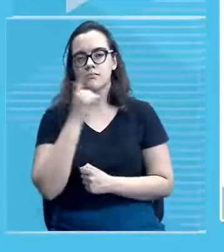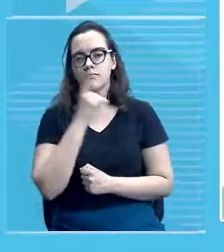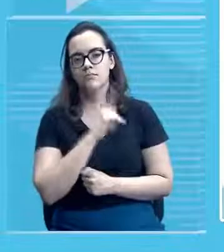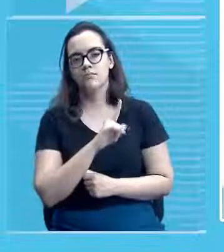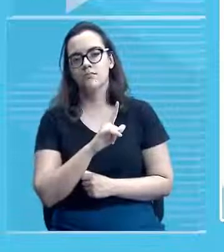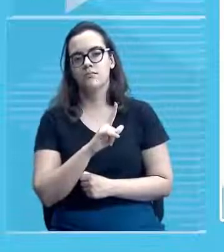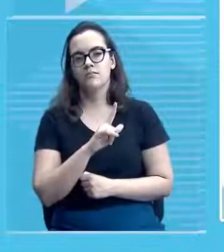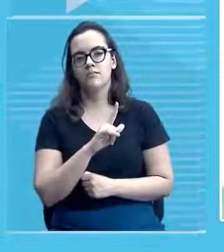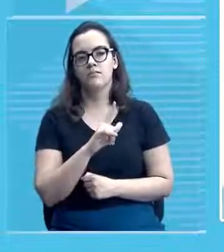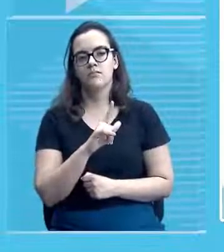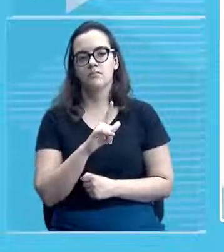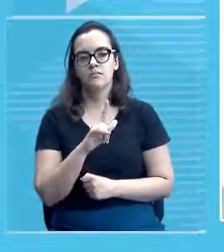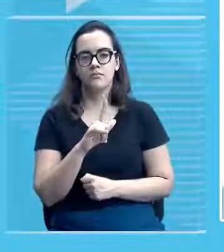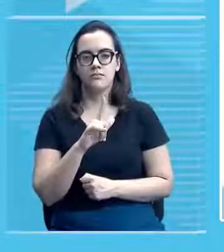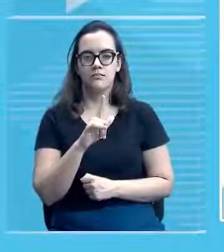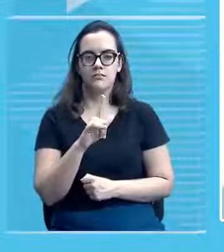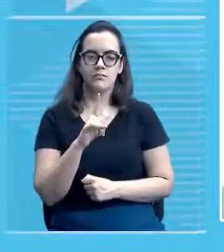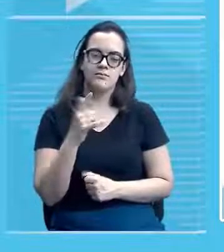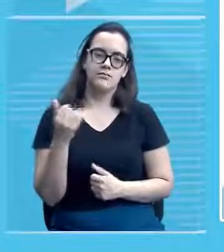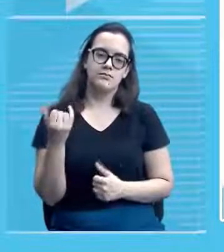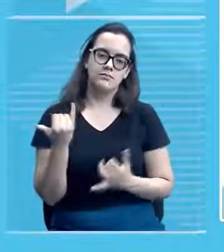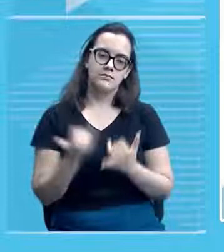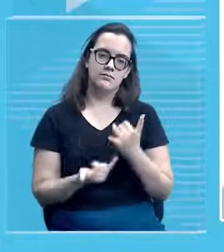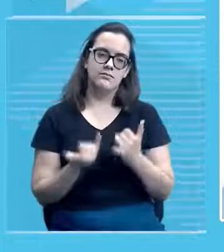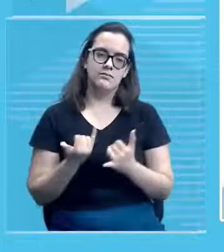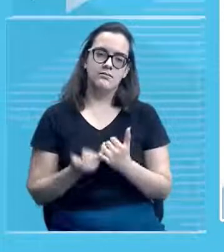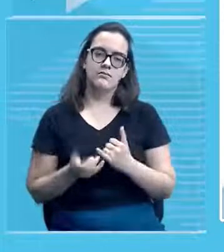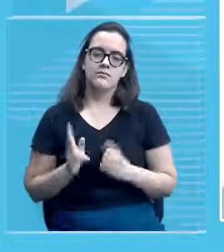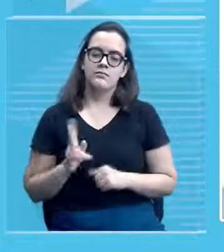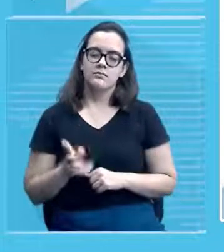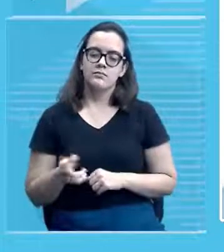ocorreu a nível federal o IPHAN